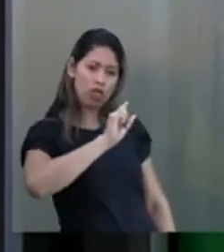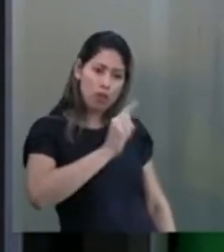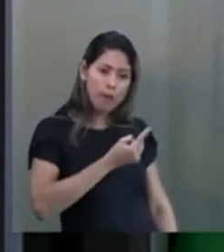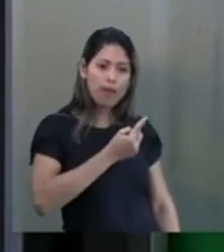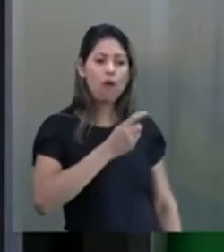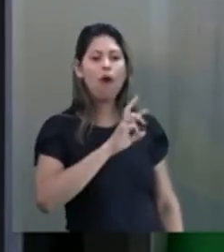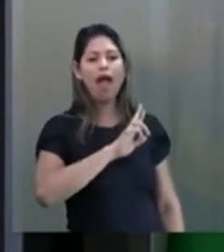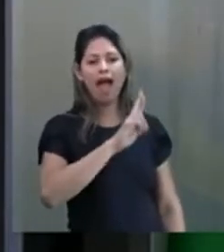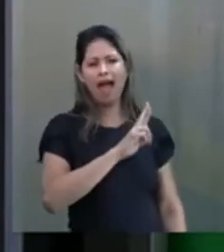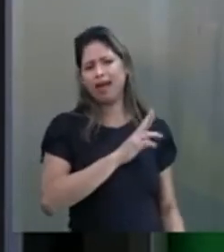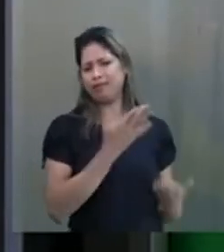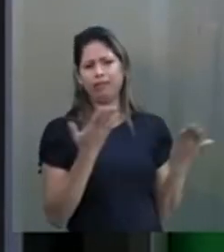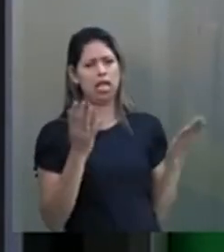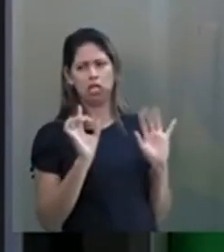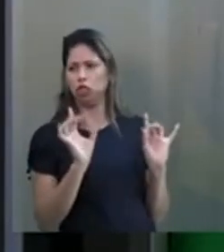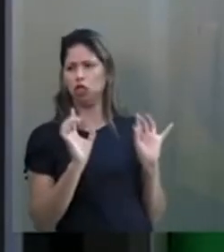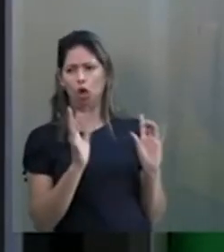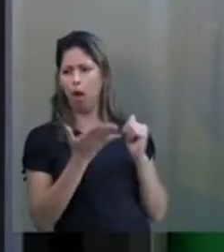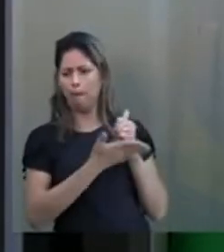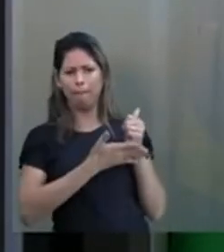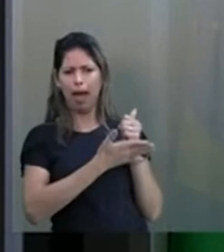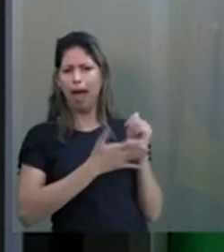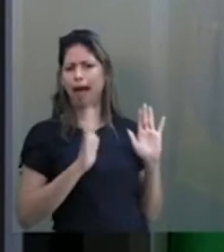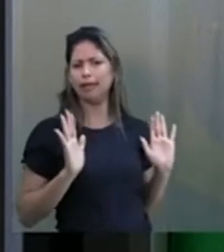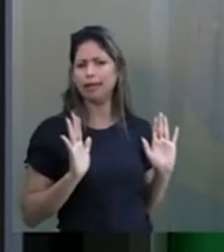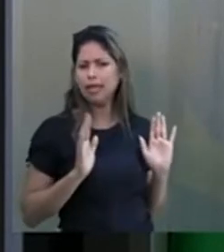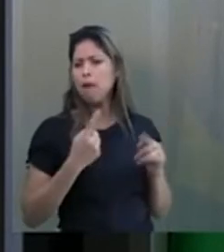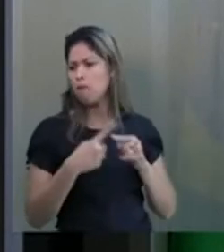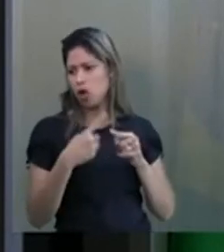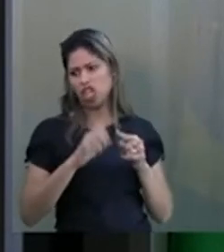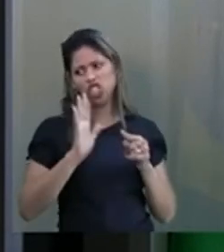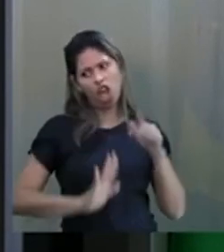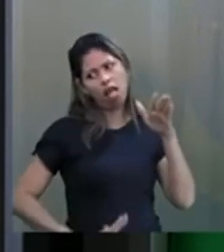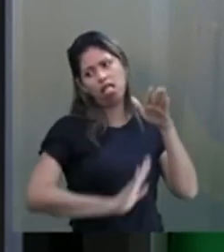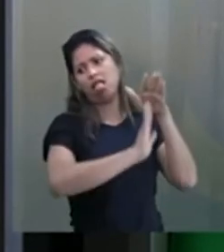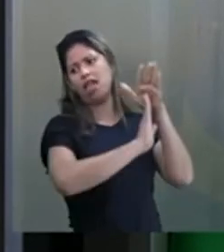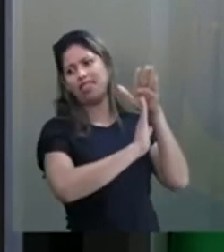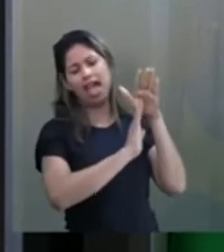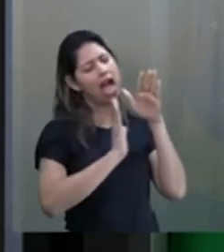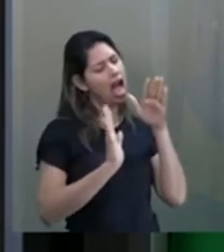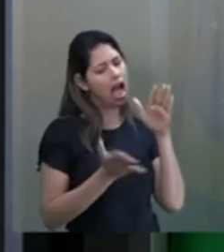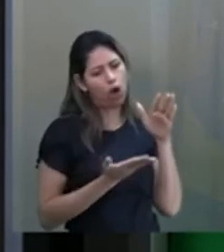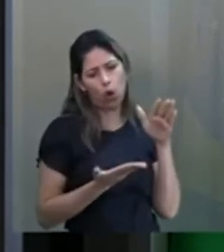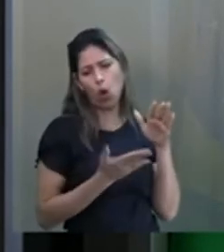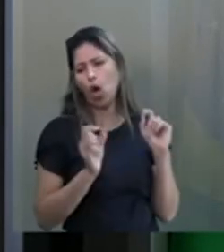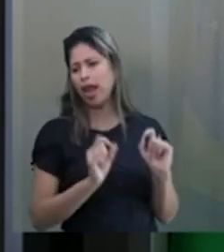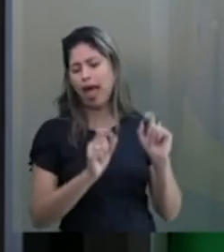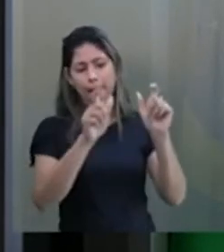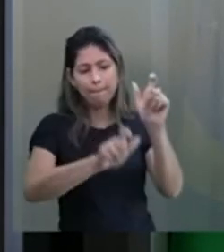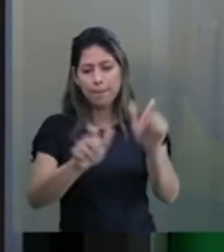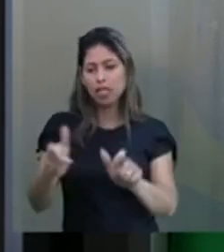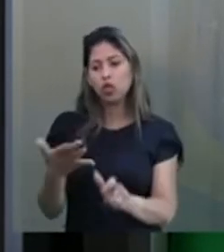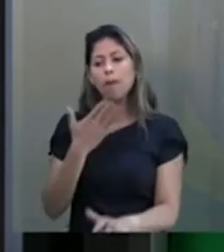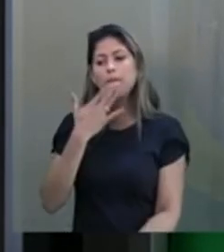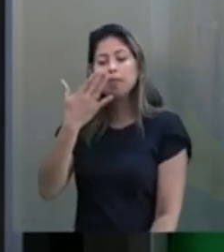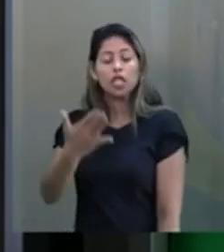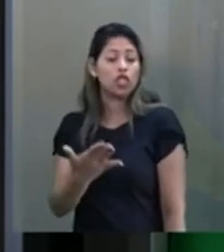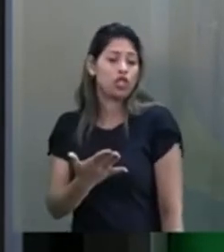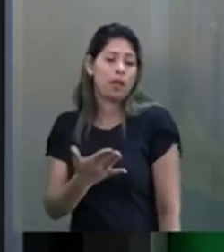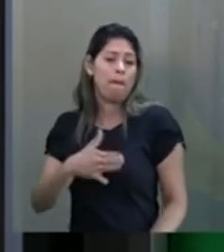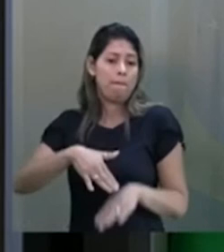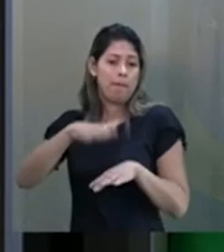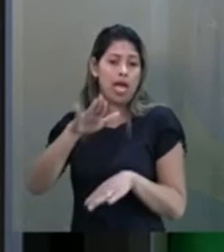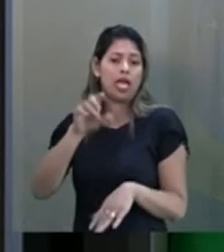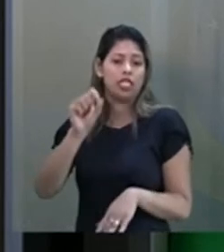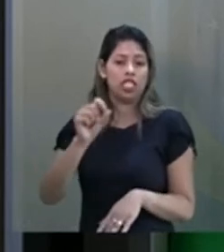estou falando do salário. Porque no Brasil o teto constitucional virou piso. O sujeito hoje, vi outro dia a notícia do